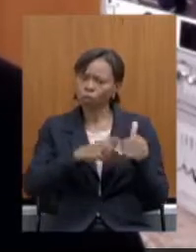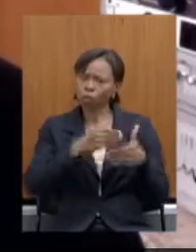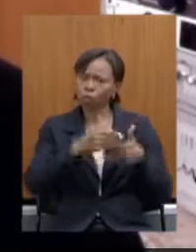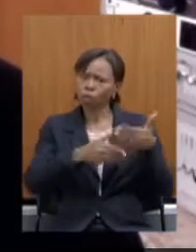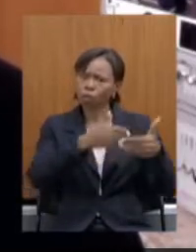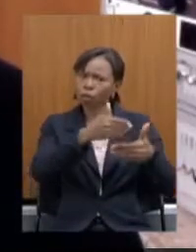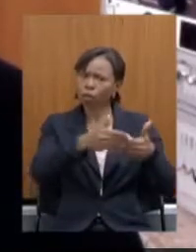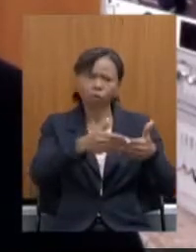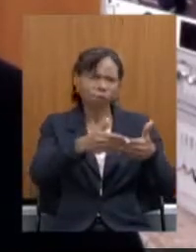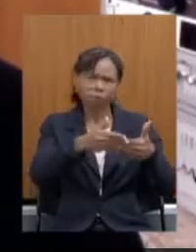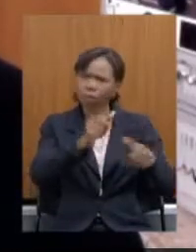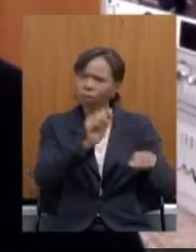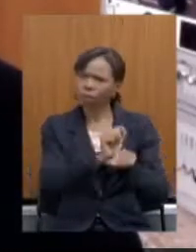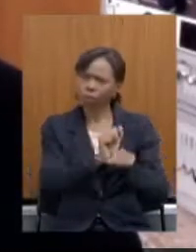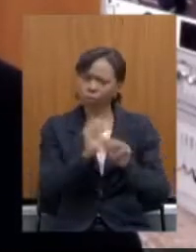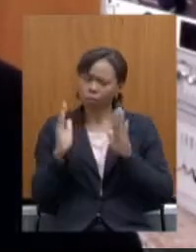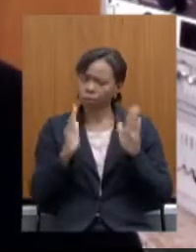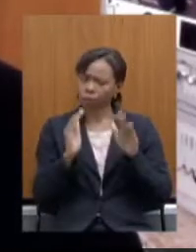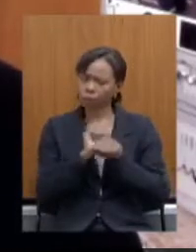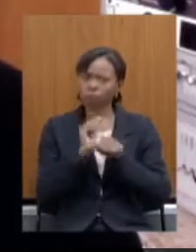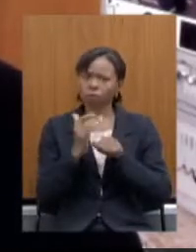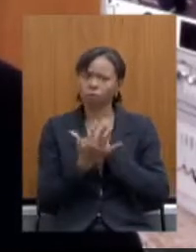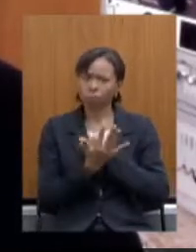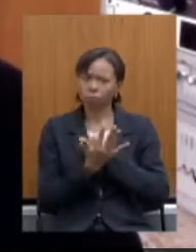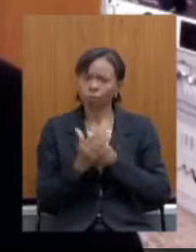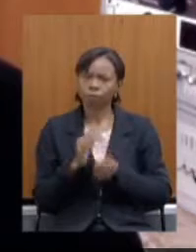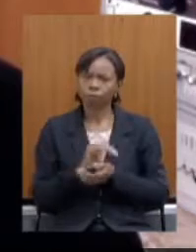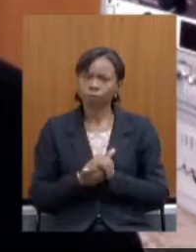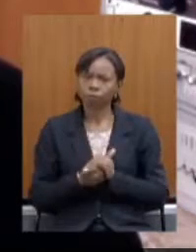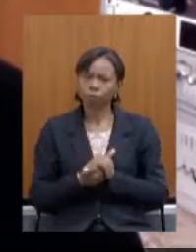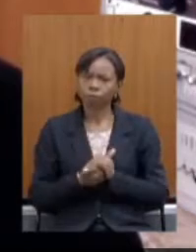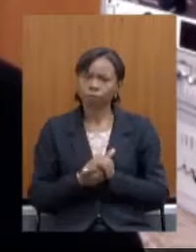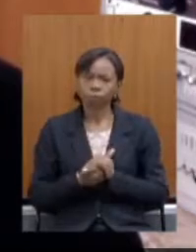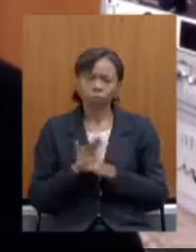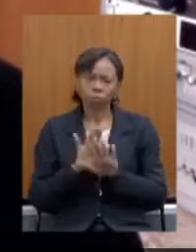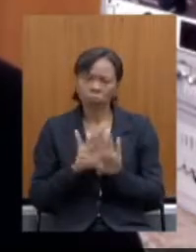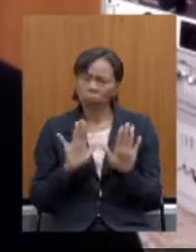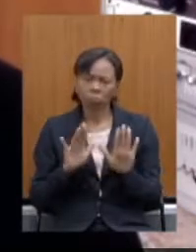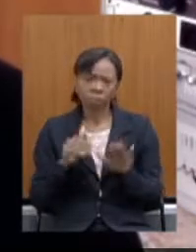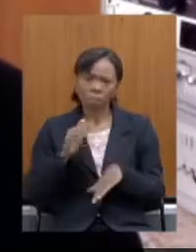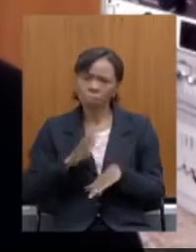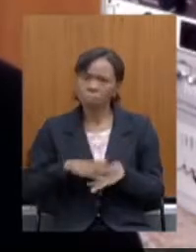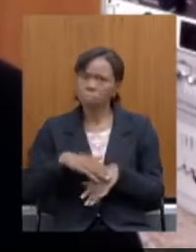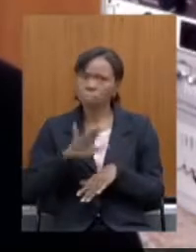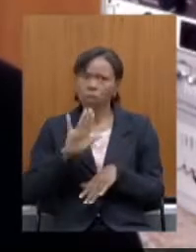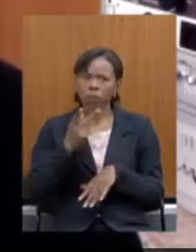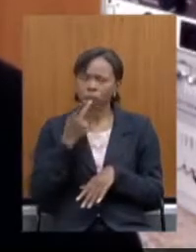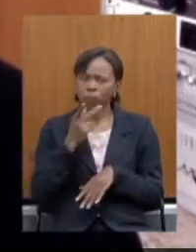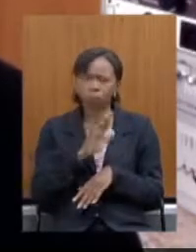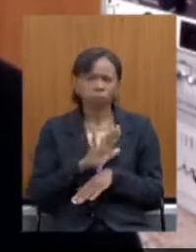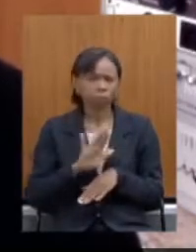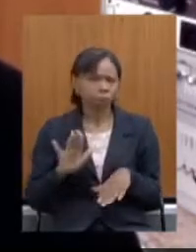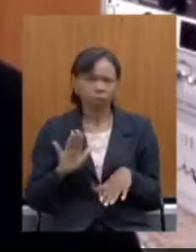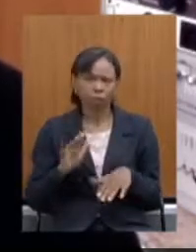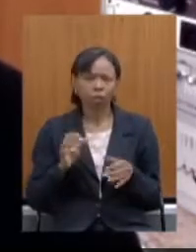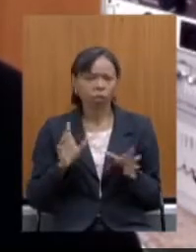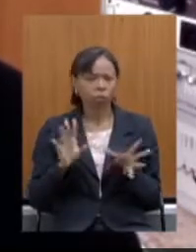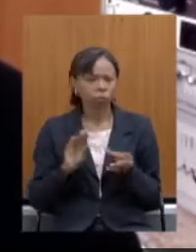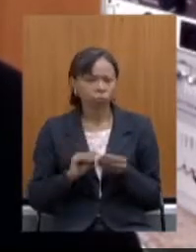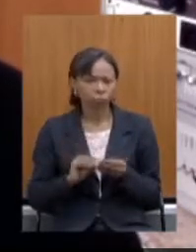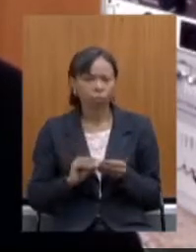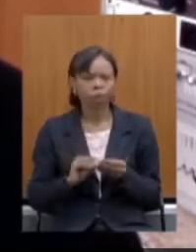em pandemia não vou me ater mais essa é minha finalização